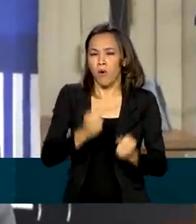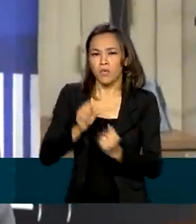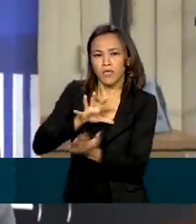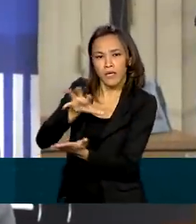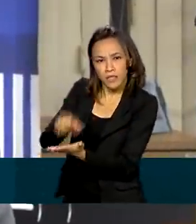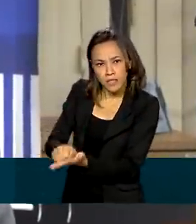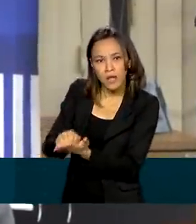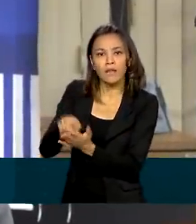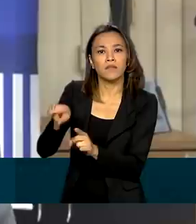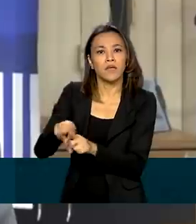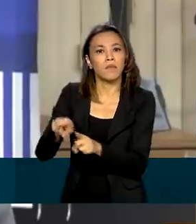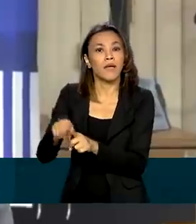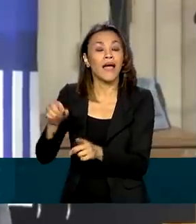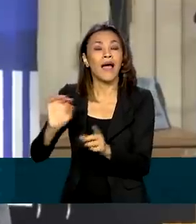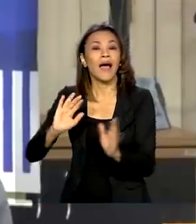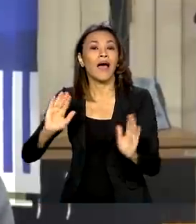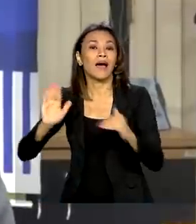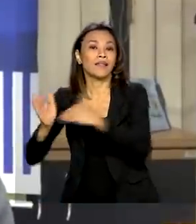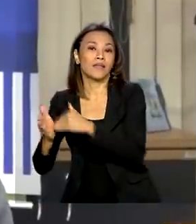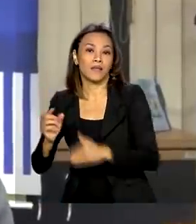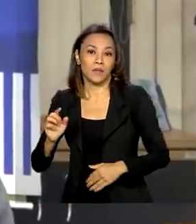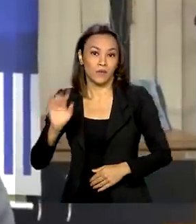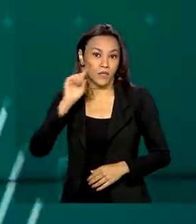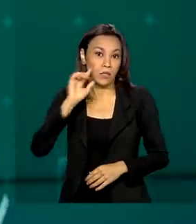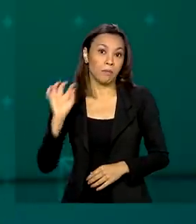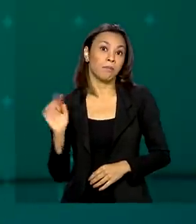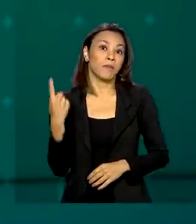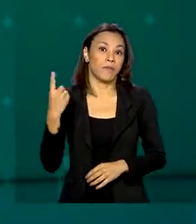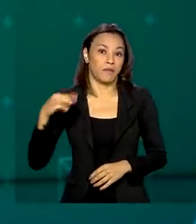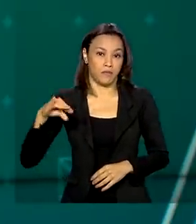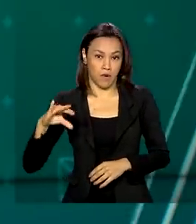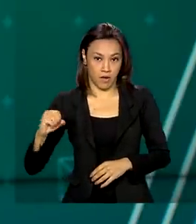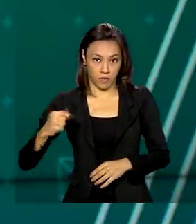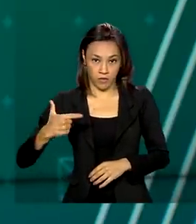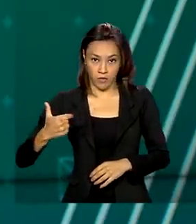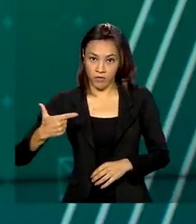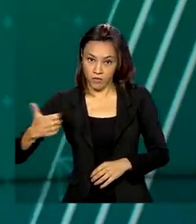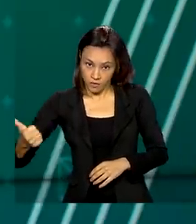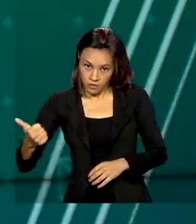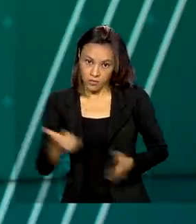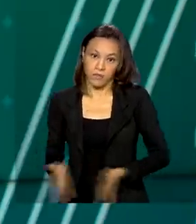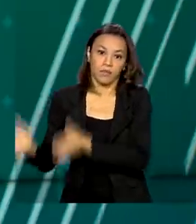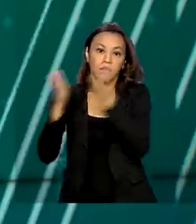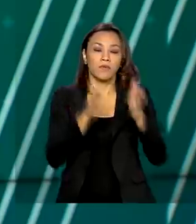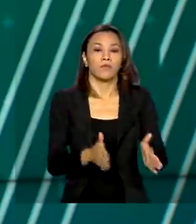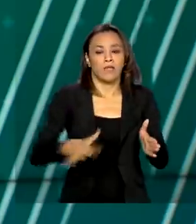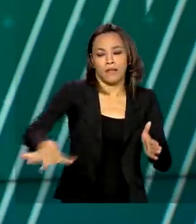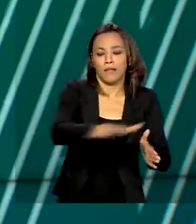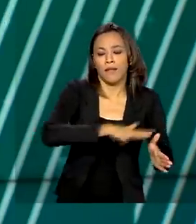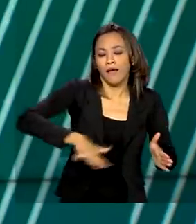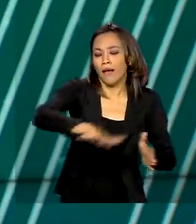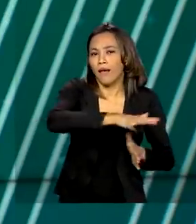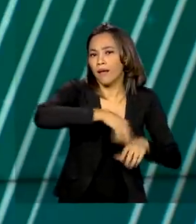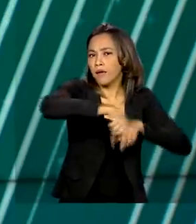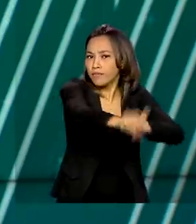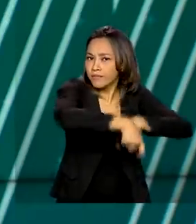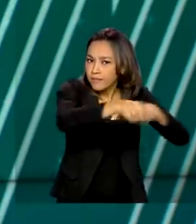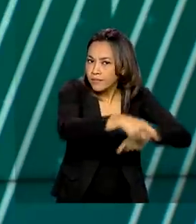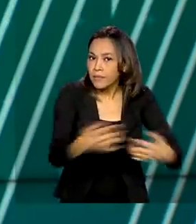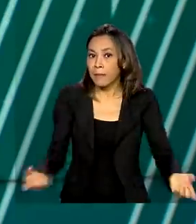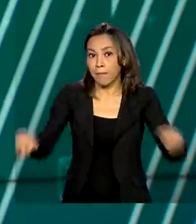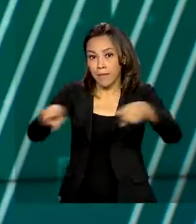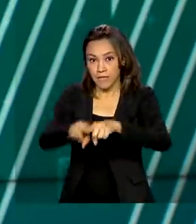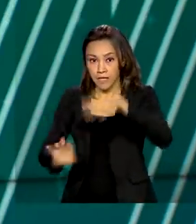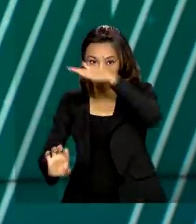até o dia 1º de março de 2021. No campo, o Ministério da Agricultura, em parceria com a Embrapa e